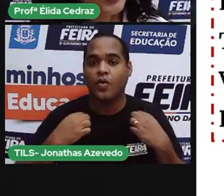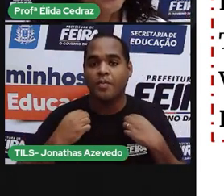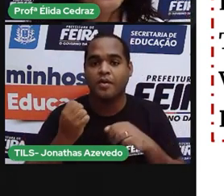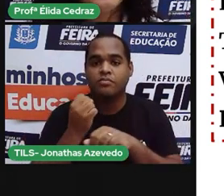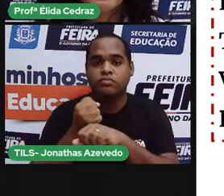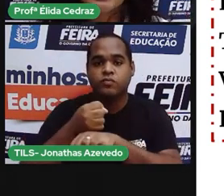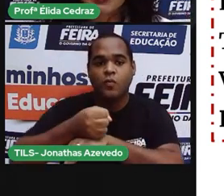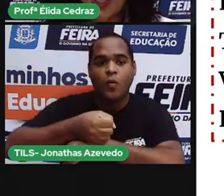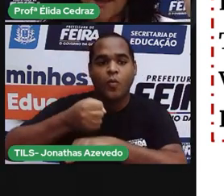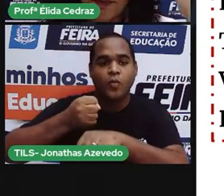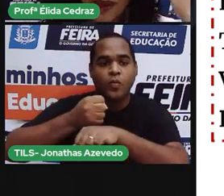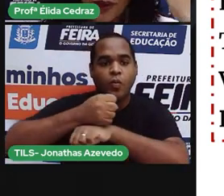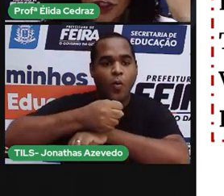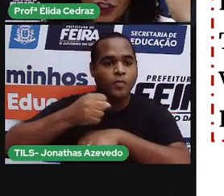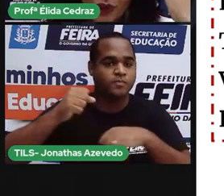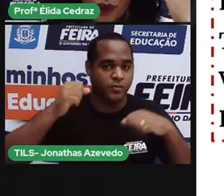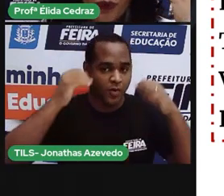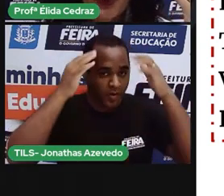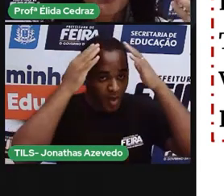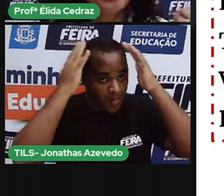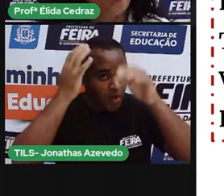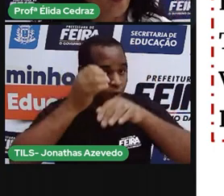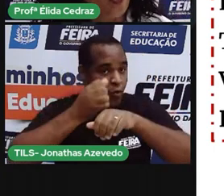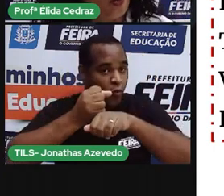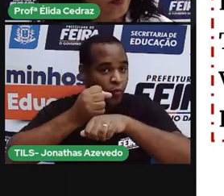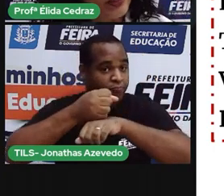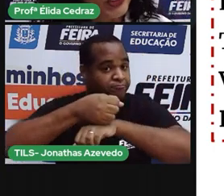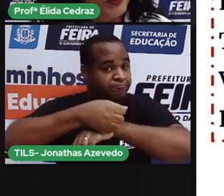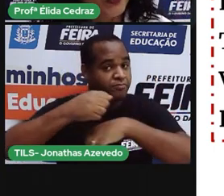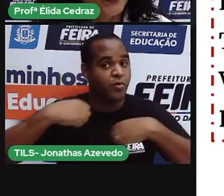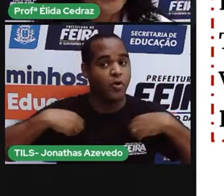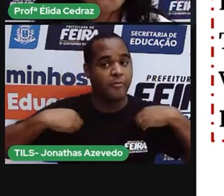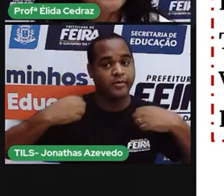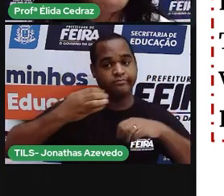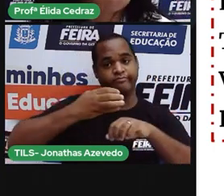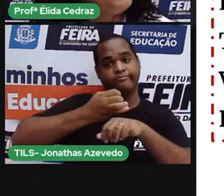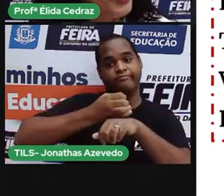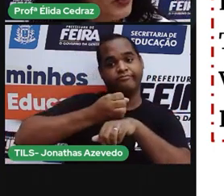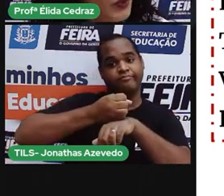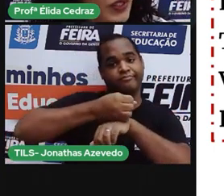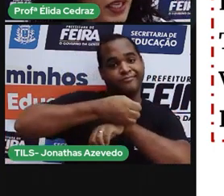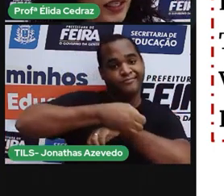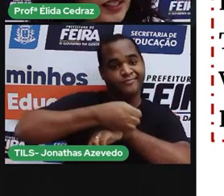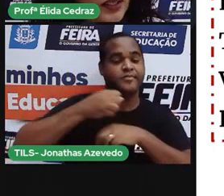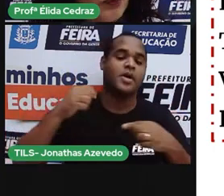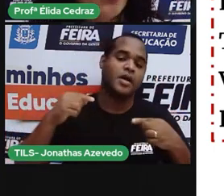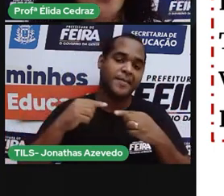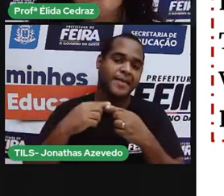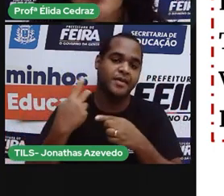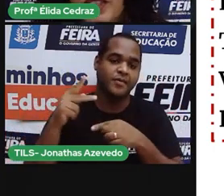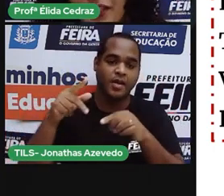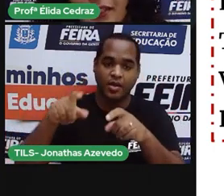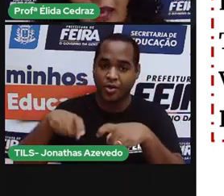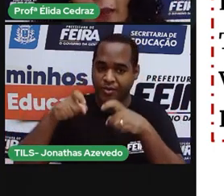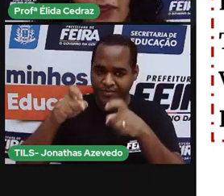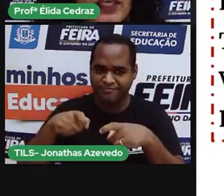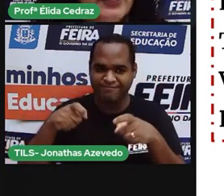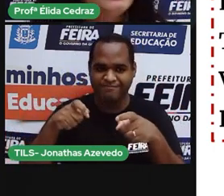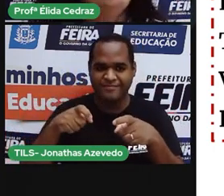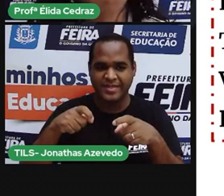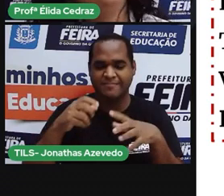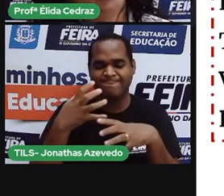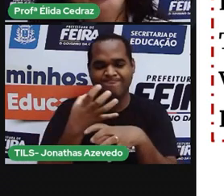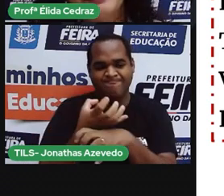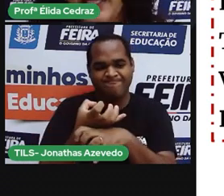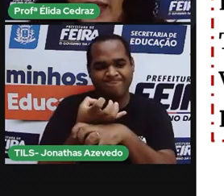vaqueiro, chapéu de couro, roupa de couro, porque no sertão, como vocês sabem,